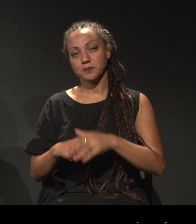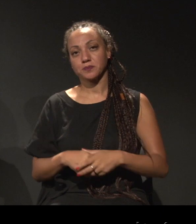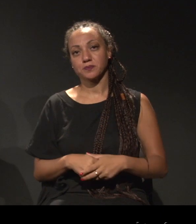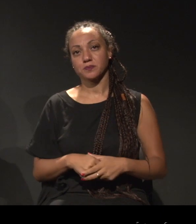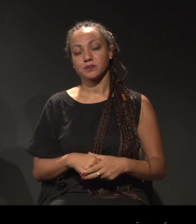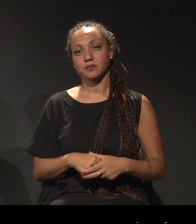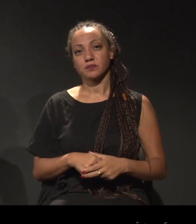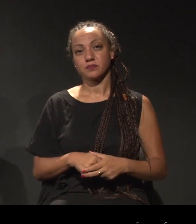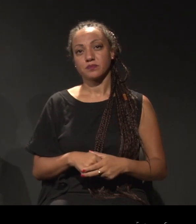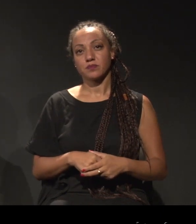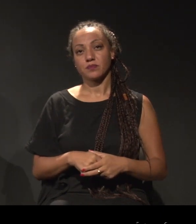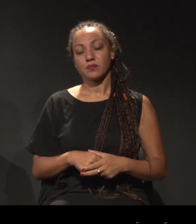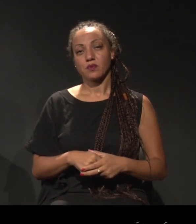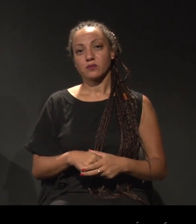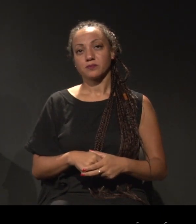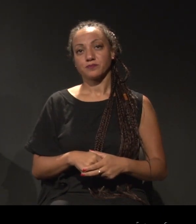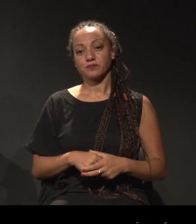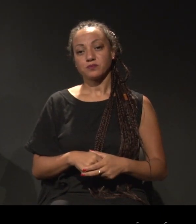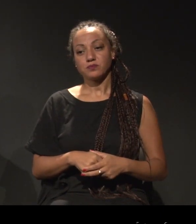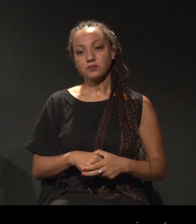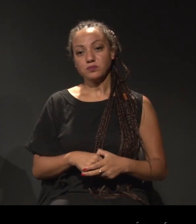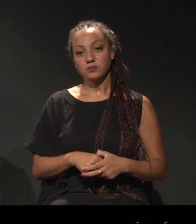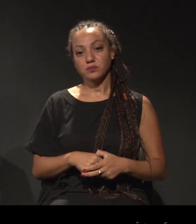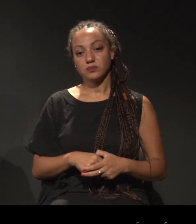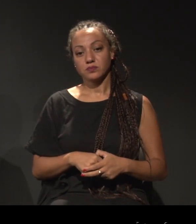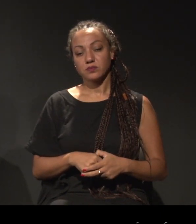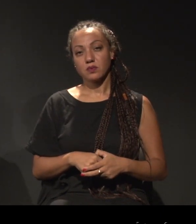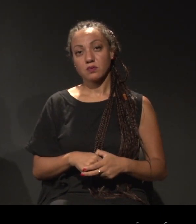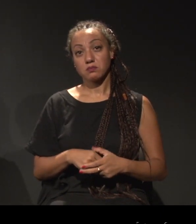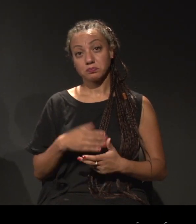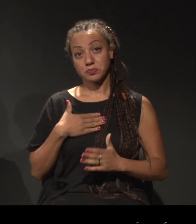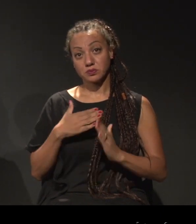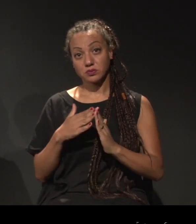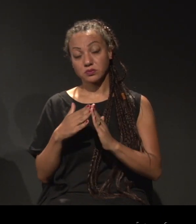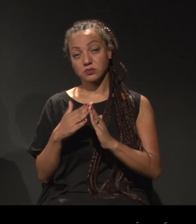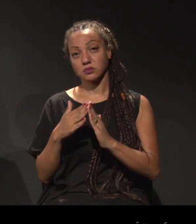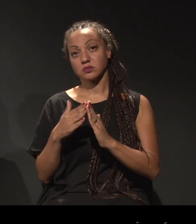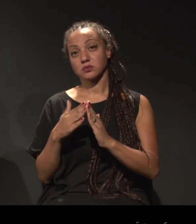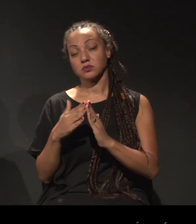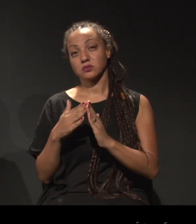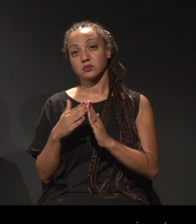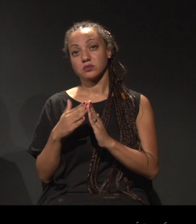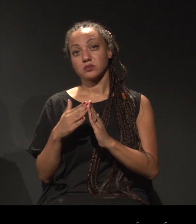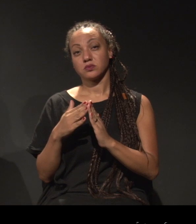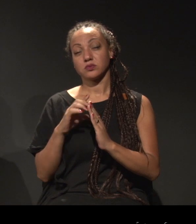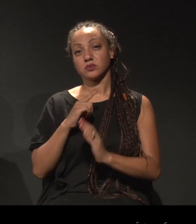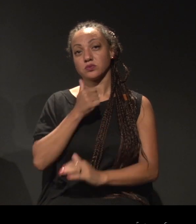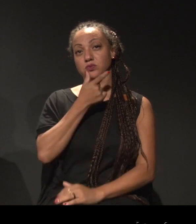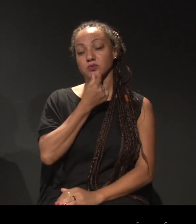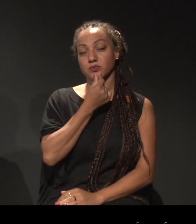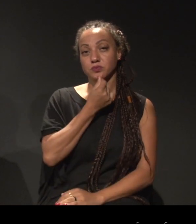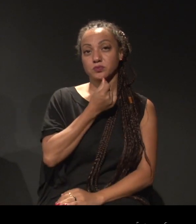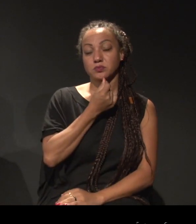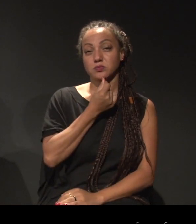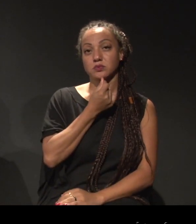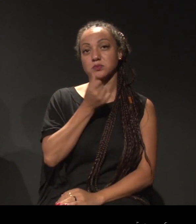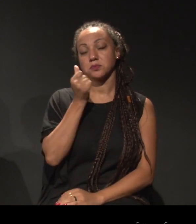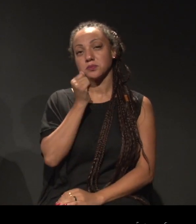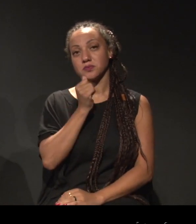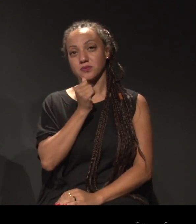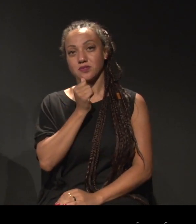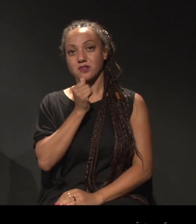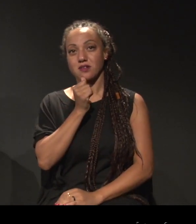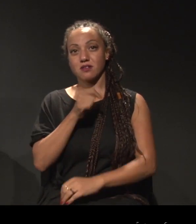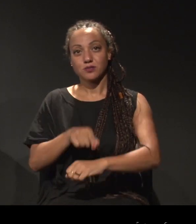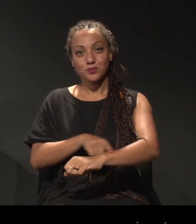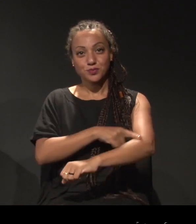e em uma casa de homens e mulheres